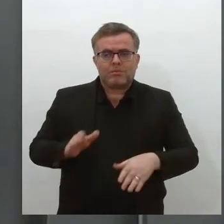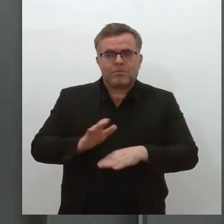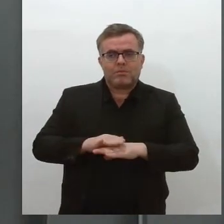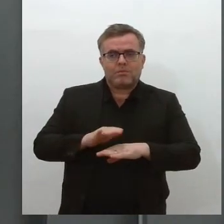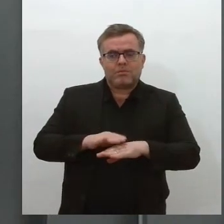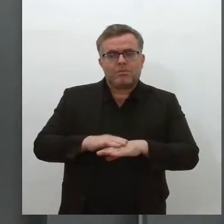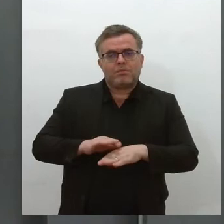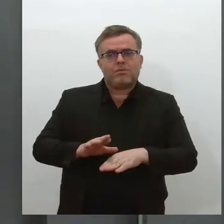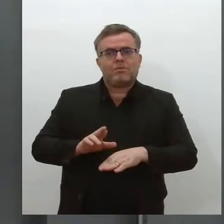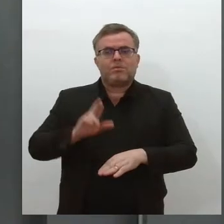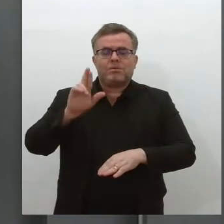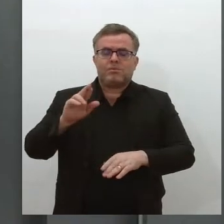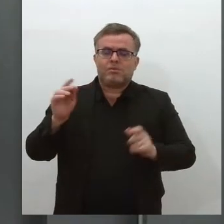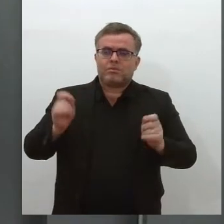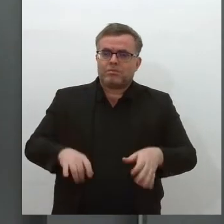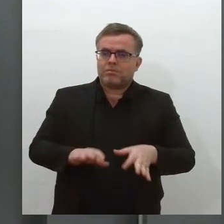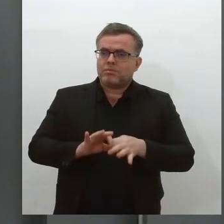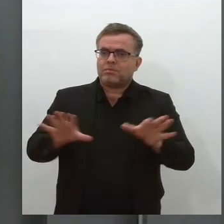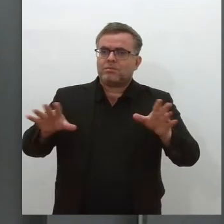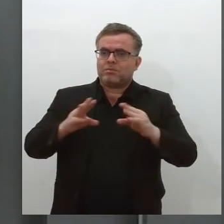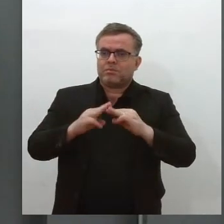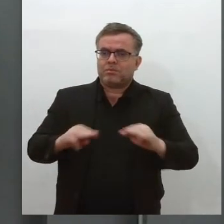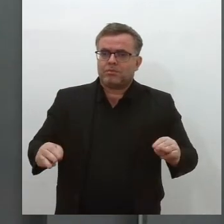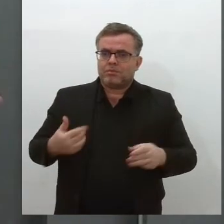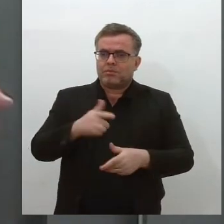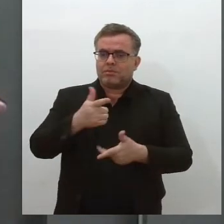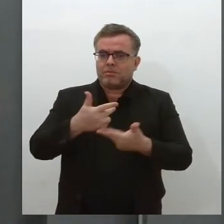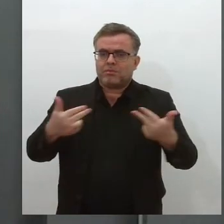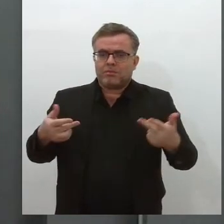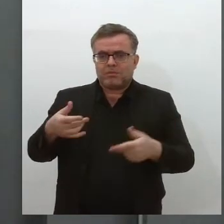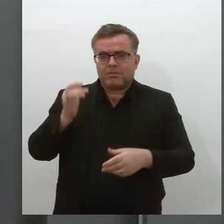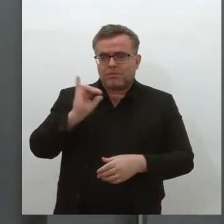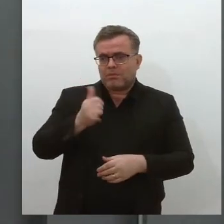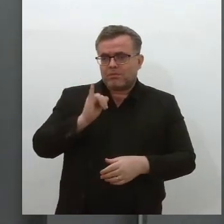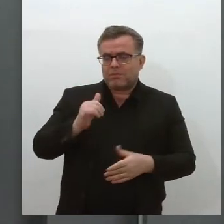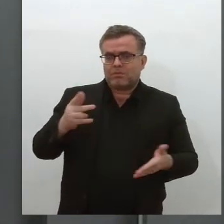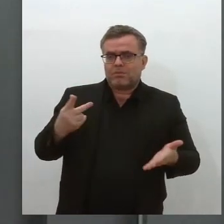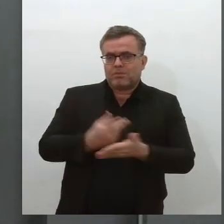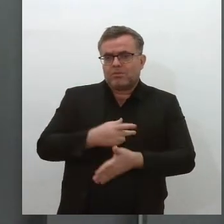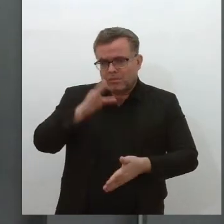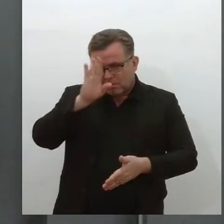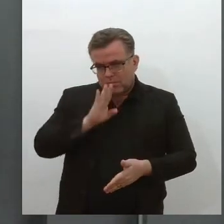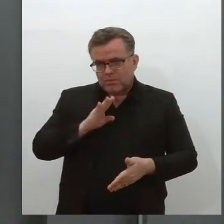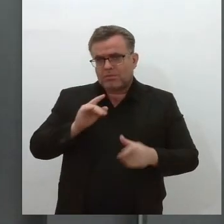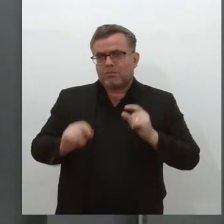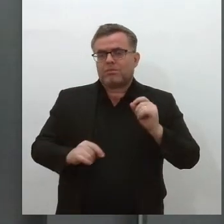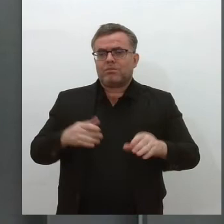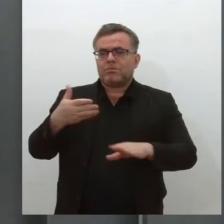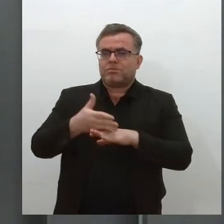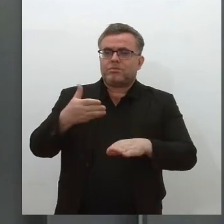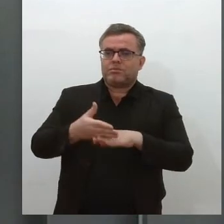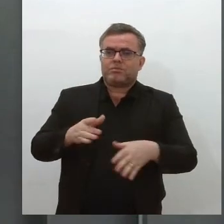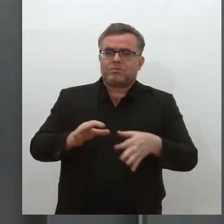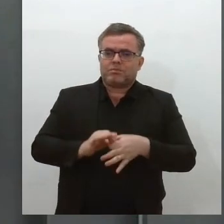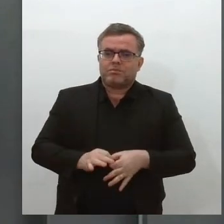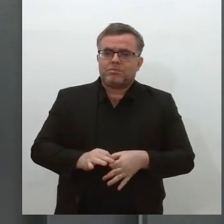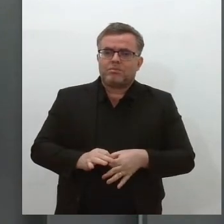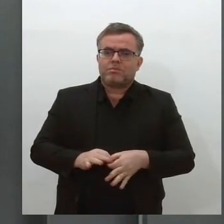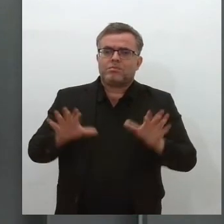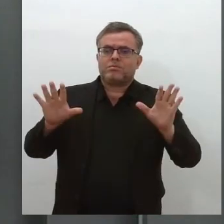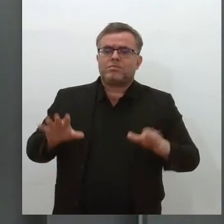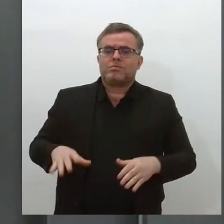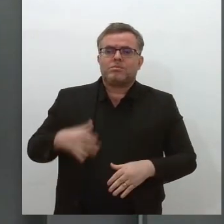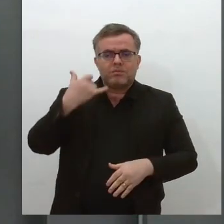200 Outras Histórias. O evento é gratuito e outras informações você confere através do telefone. É o